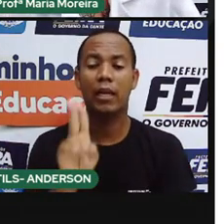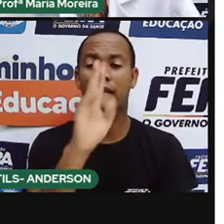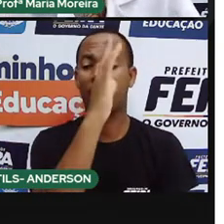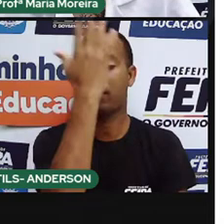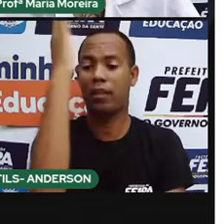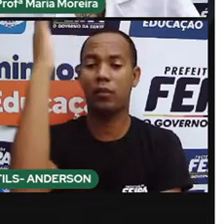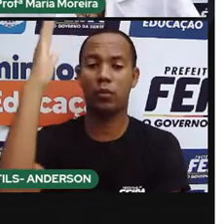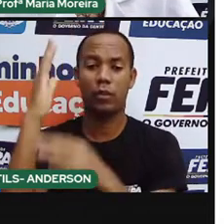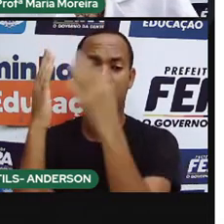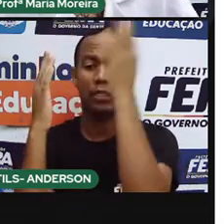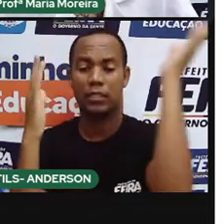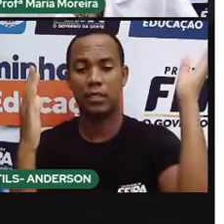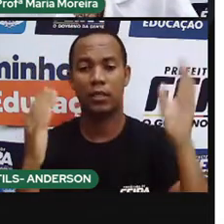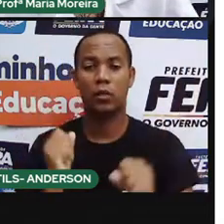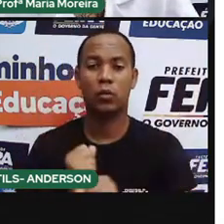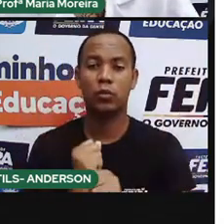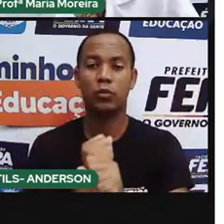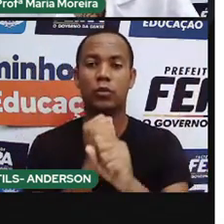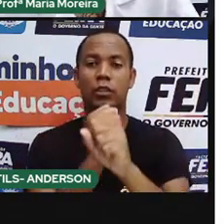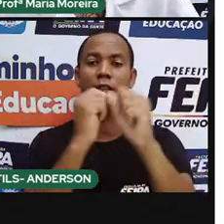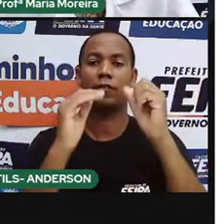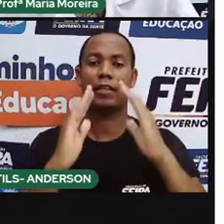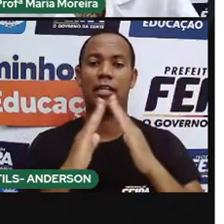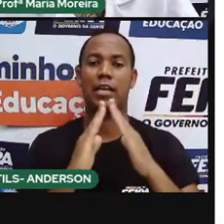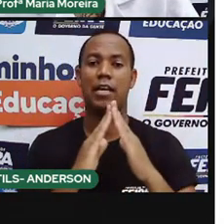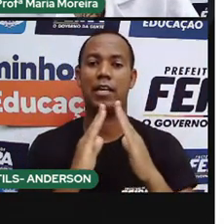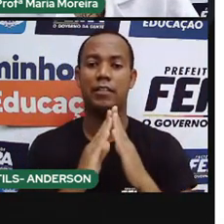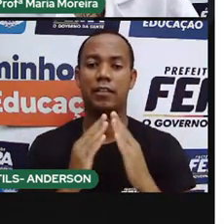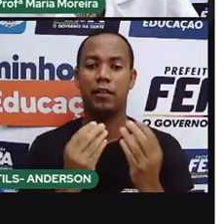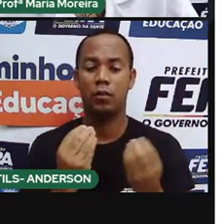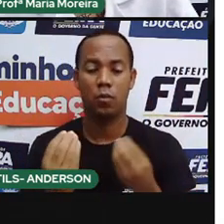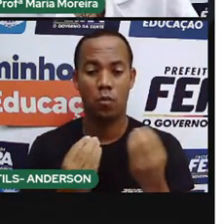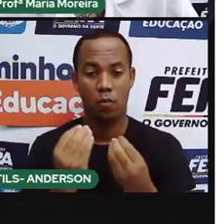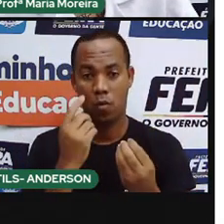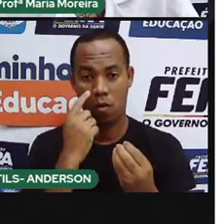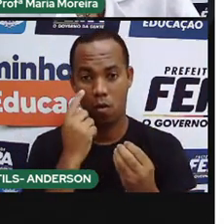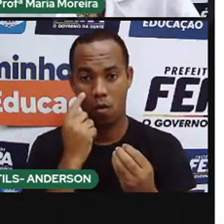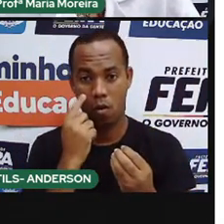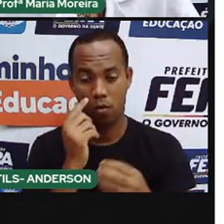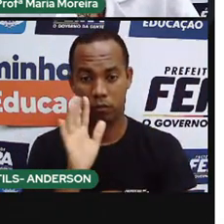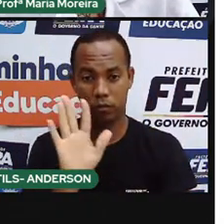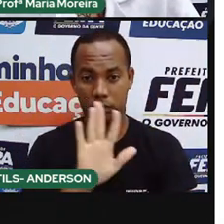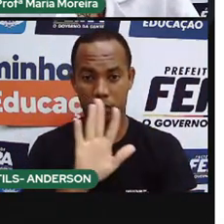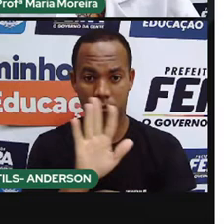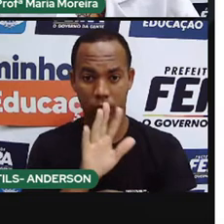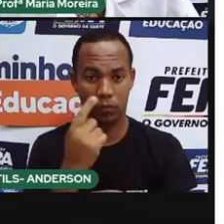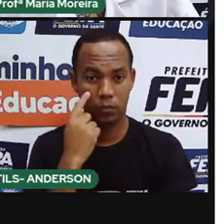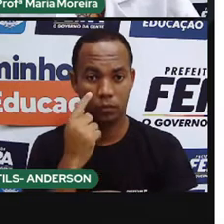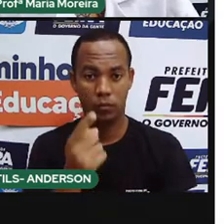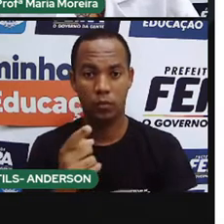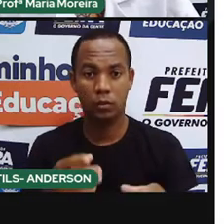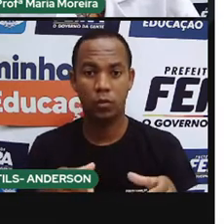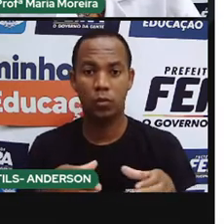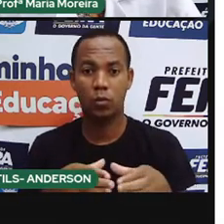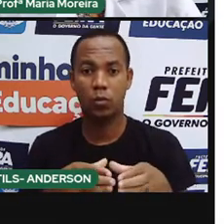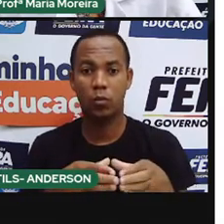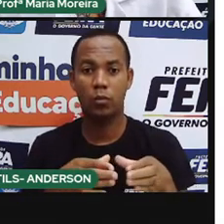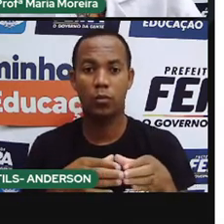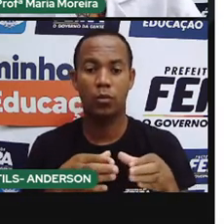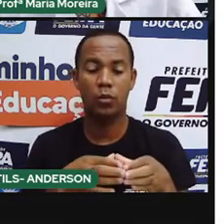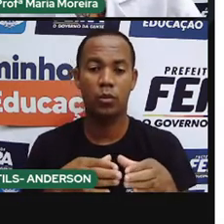construção das suas casas. E aqui na imagem, apropriado para vocês, justamente, um desses rituais, né, os indígenas estão o